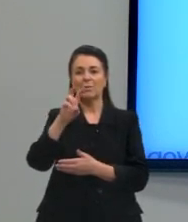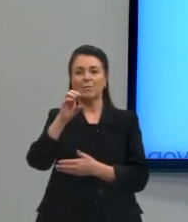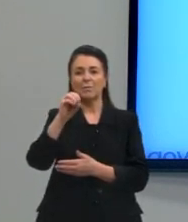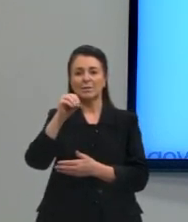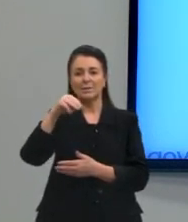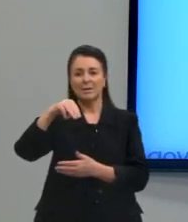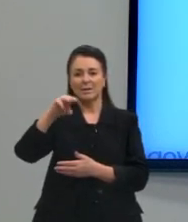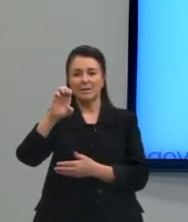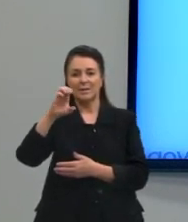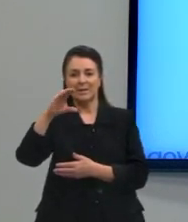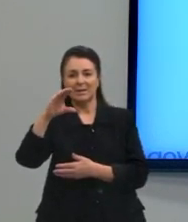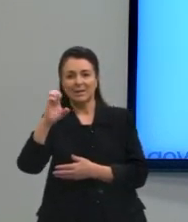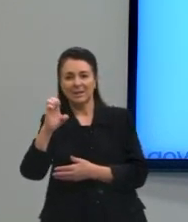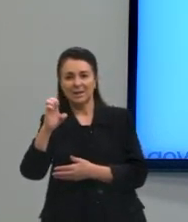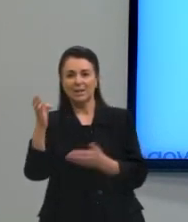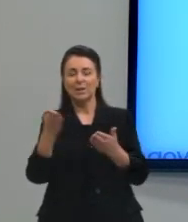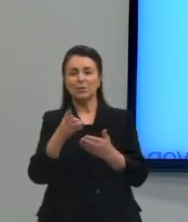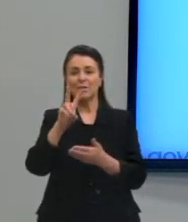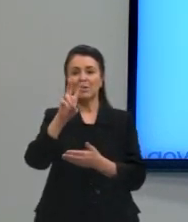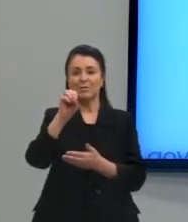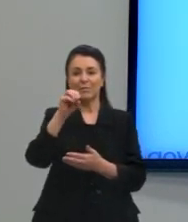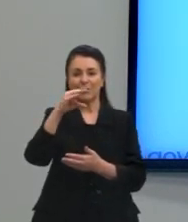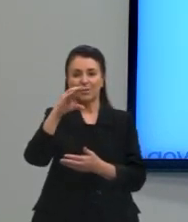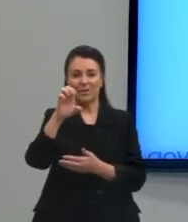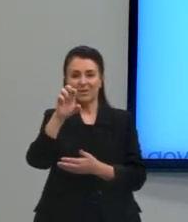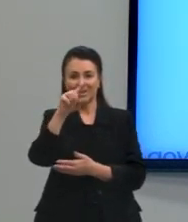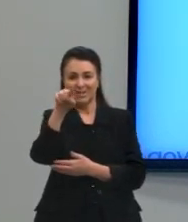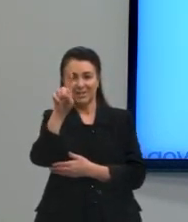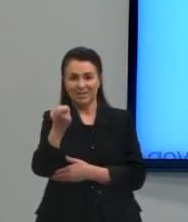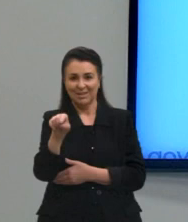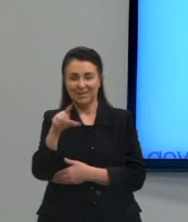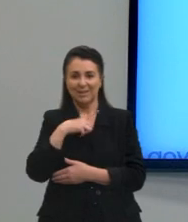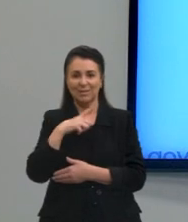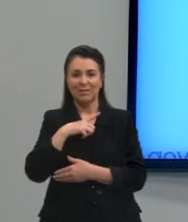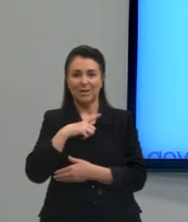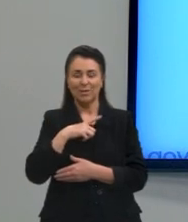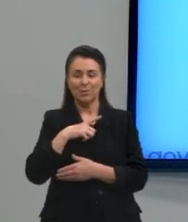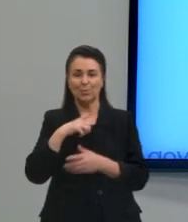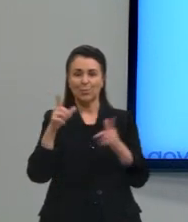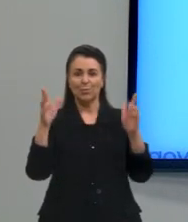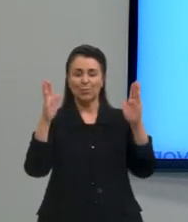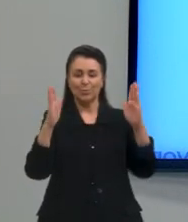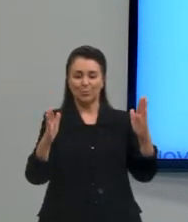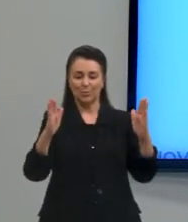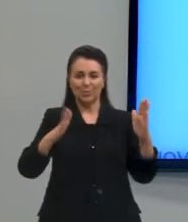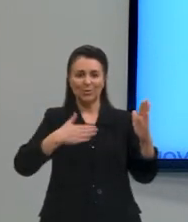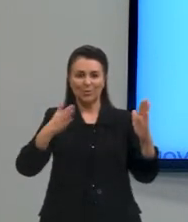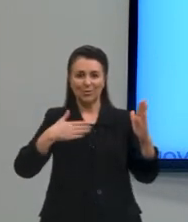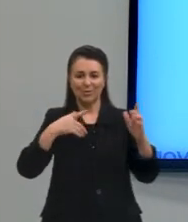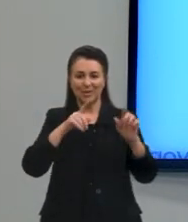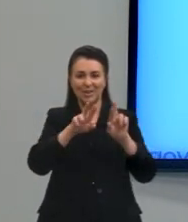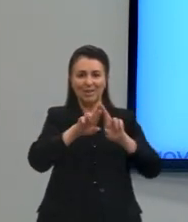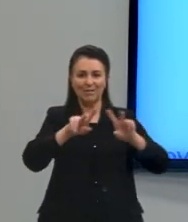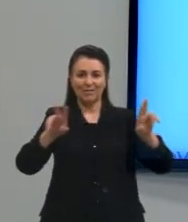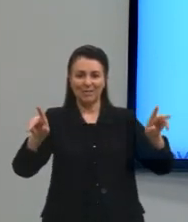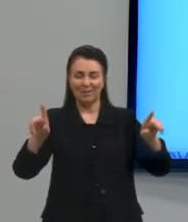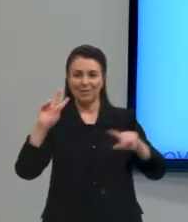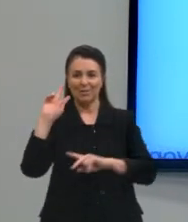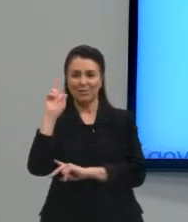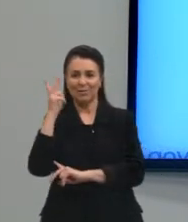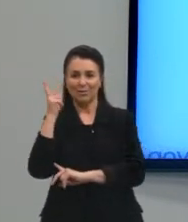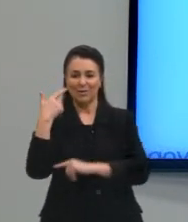Então a gente tem aqui, né, esse eixo diacrônico que é essa variação histórica. E pensando